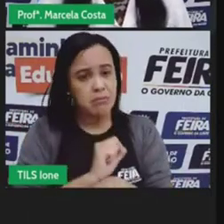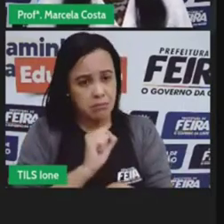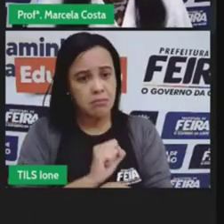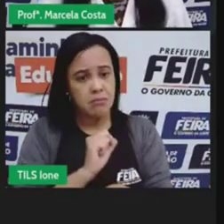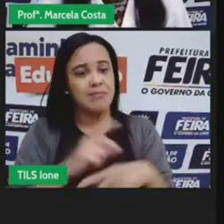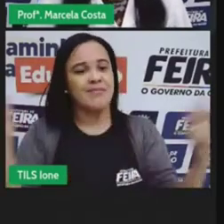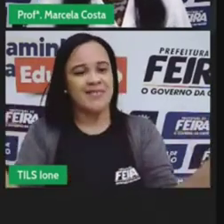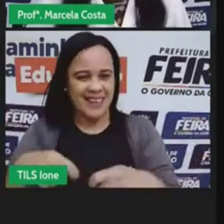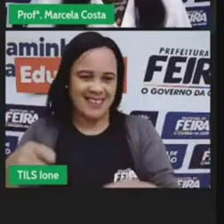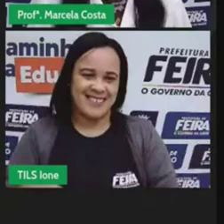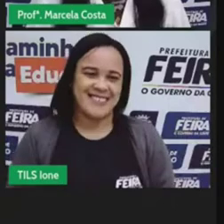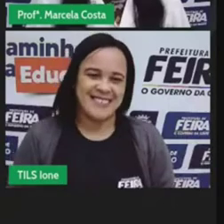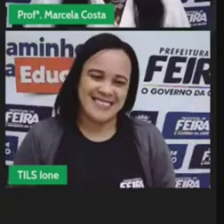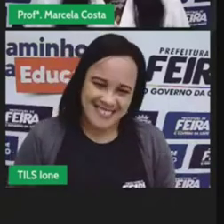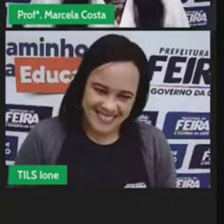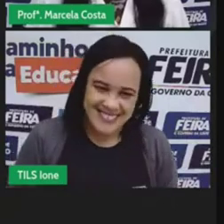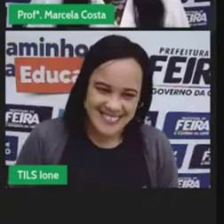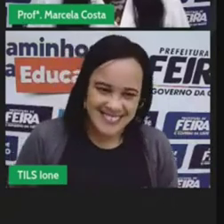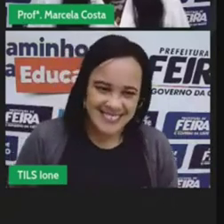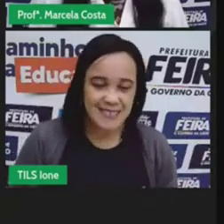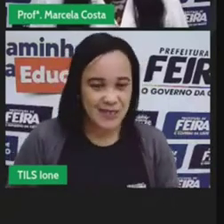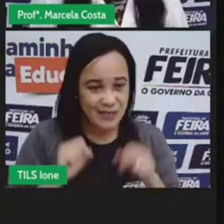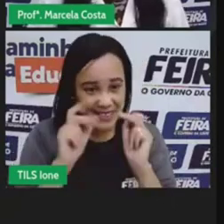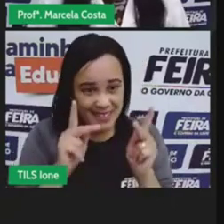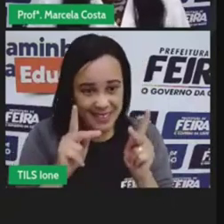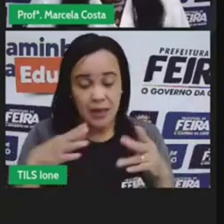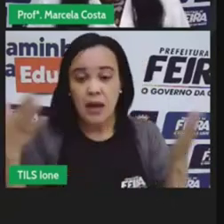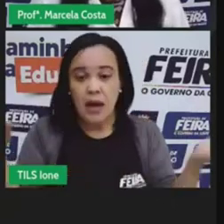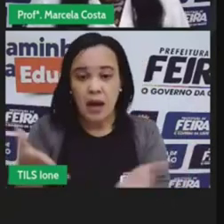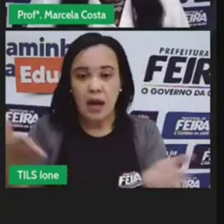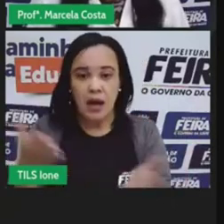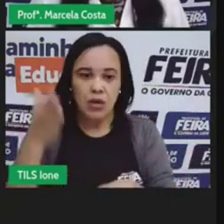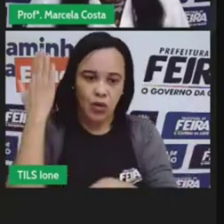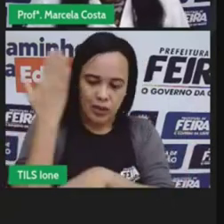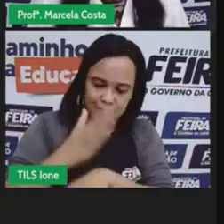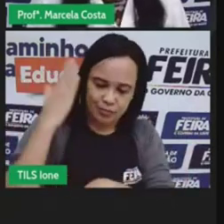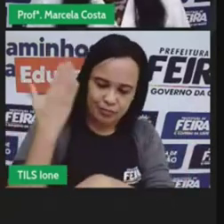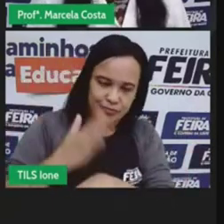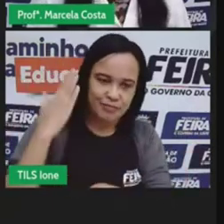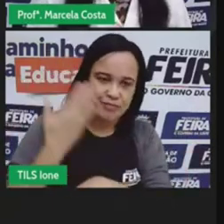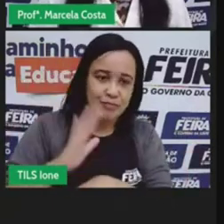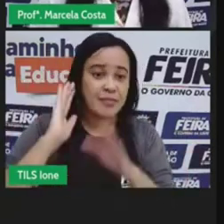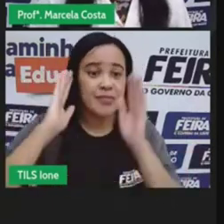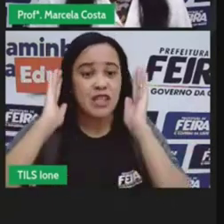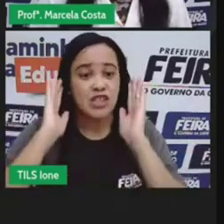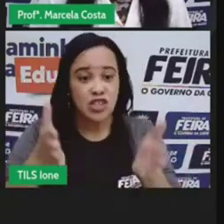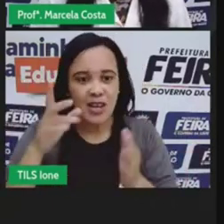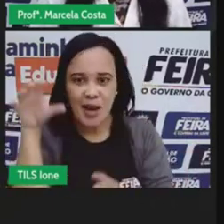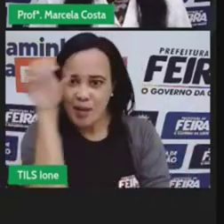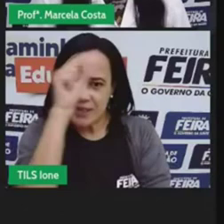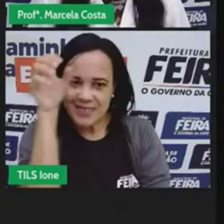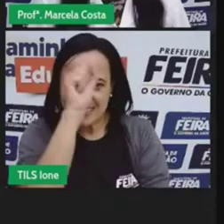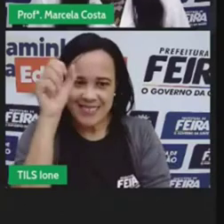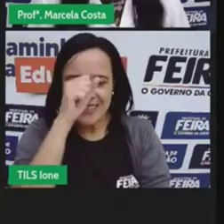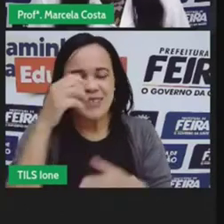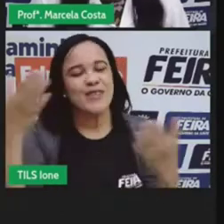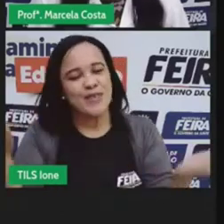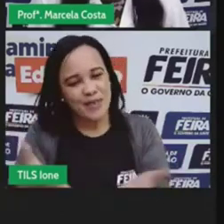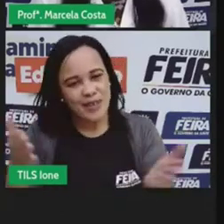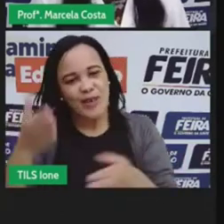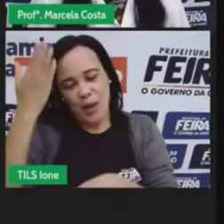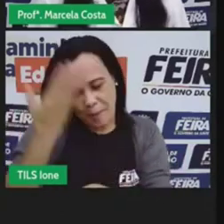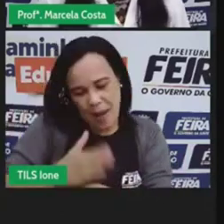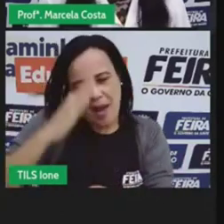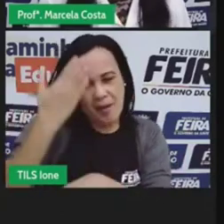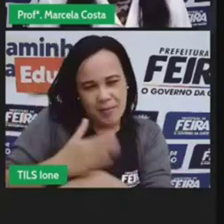agora vamos praticar esse conhecimento que a gente aprendeu aqui durante a aula tem um jogo que eu quero mostrar pra